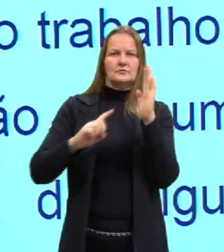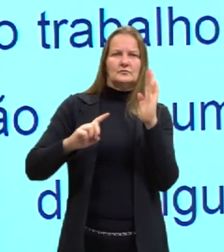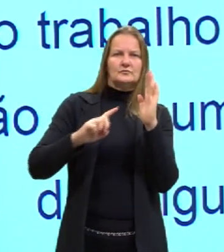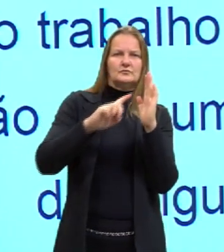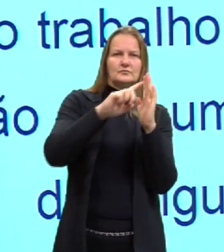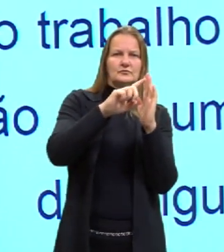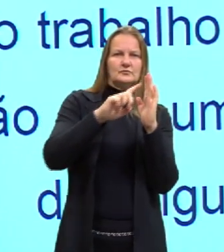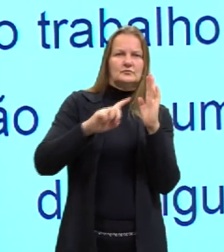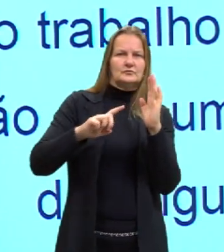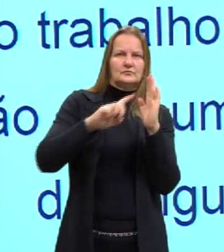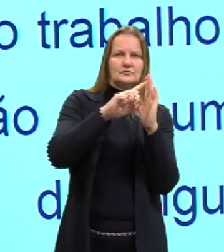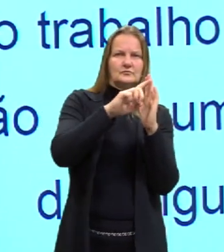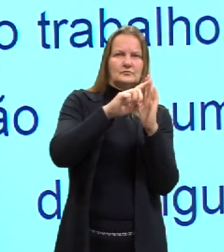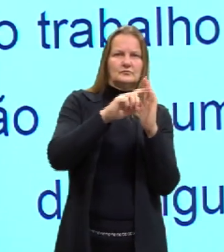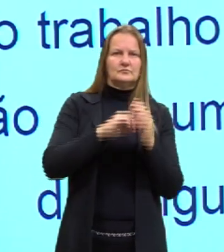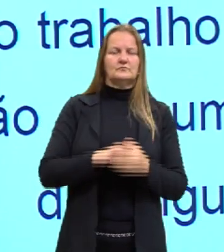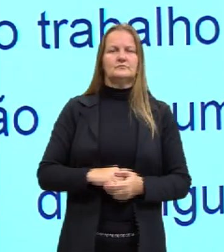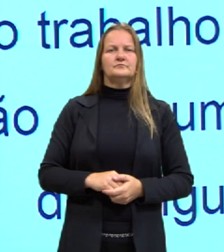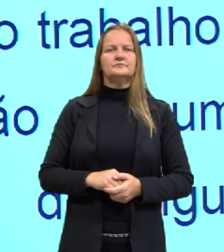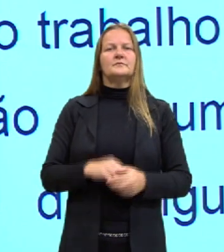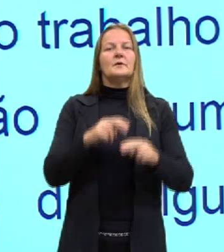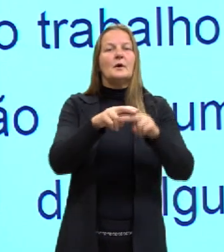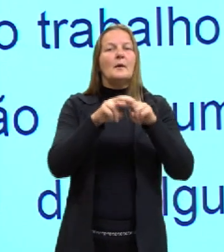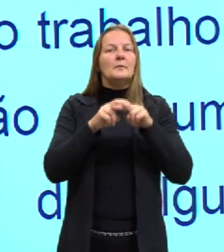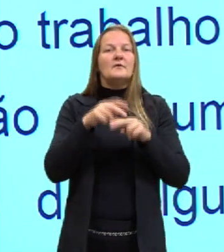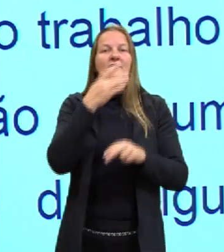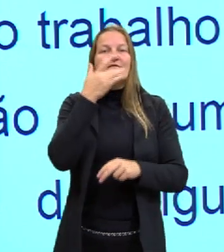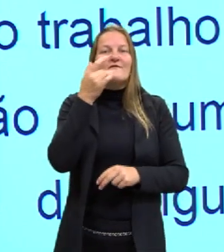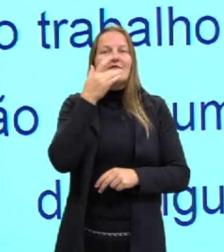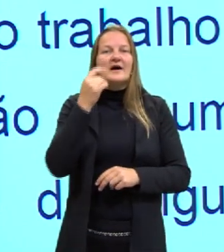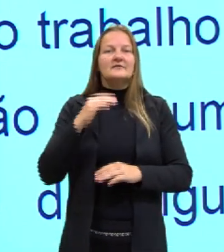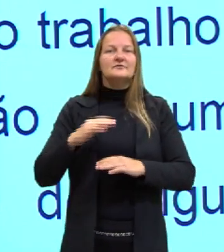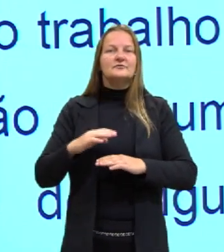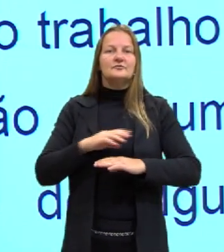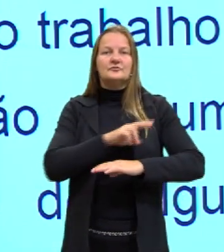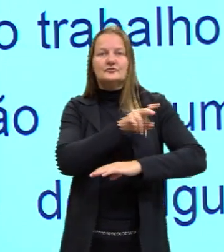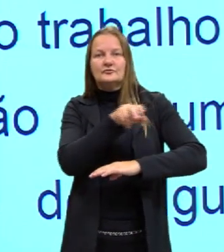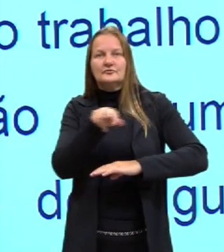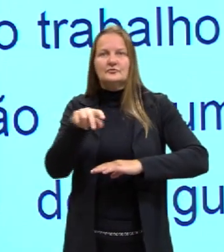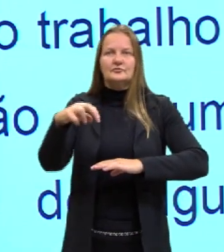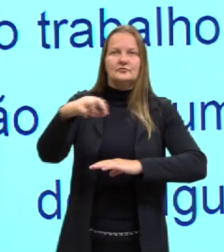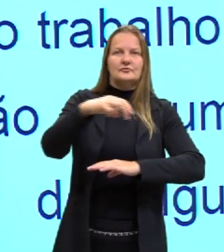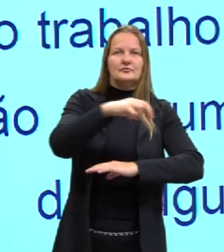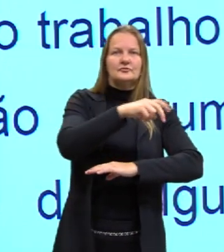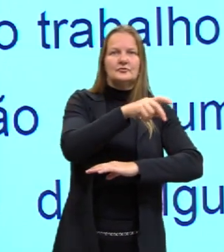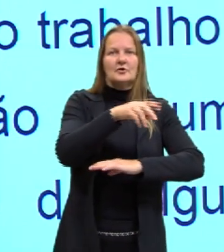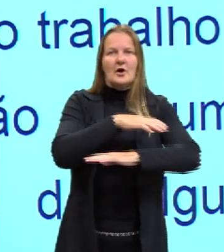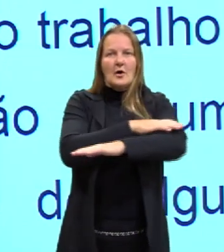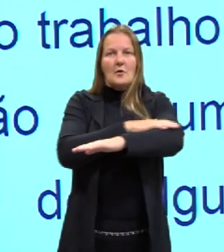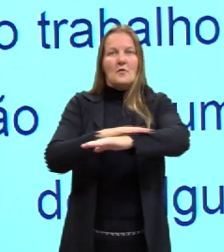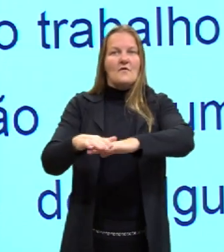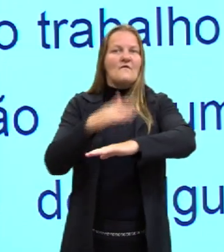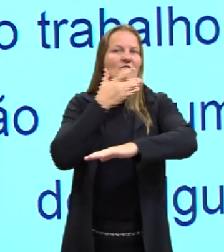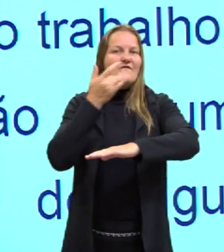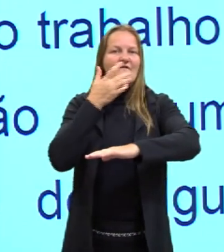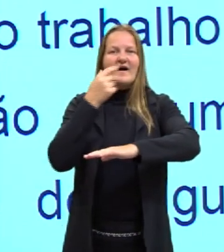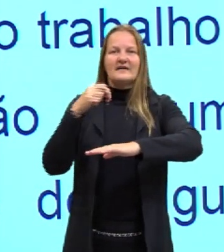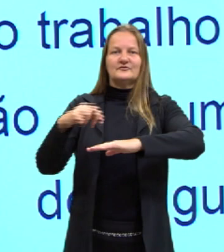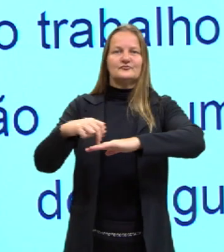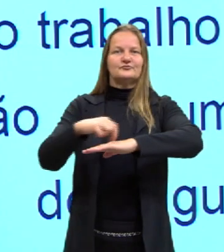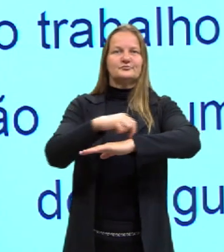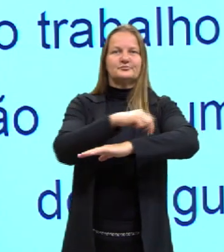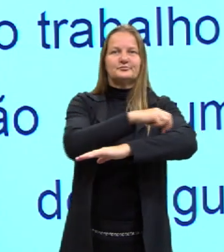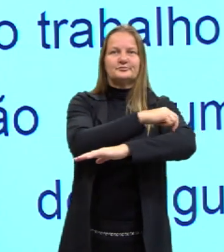ele não vai estar realizando o trabalho. Por isso que é muito mais fácil para a gente caminhar no plano. A gente não realiza trabalho